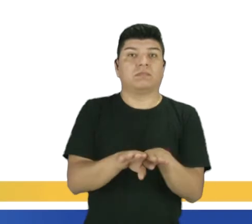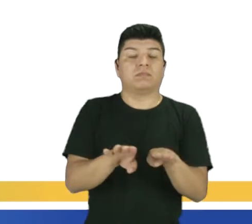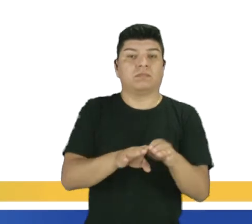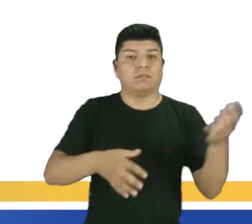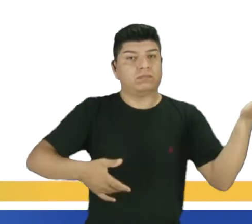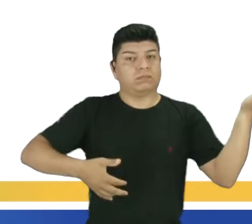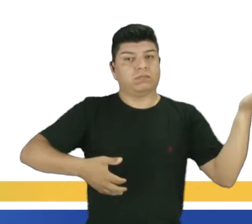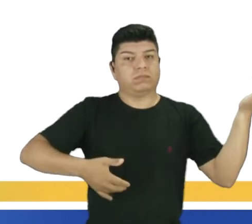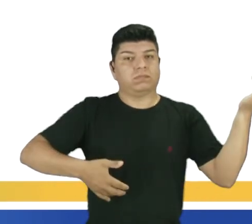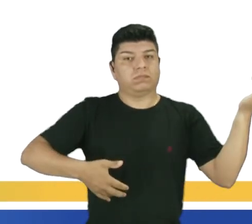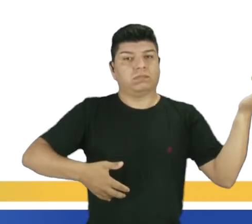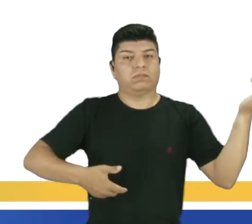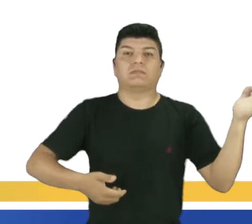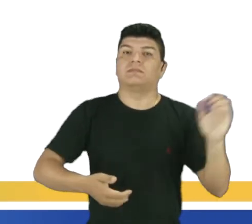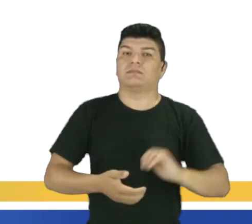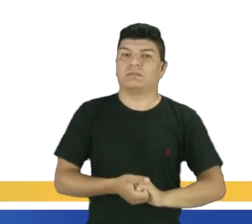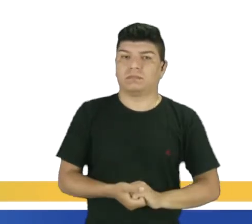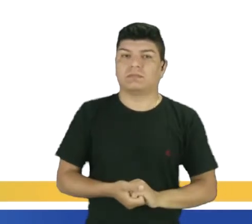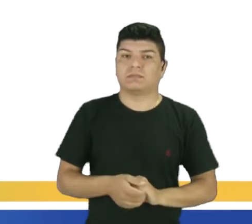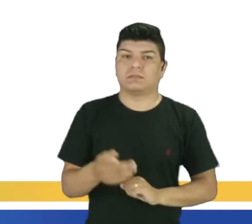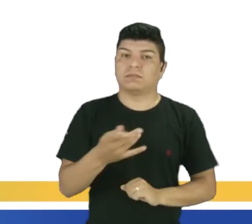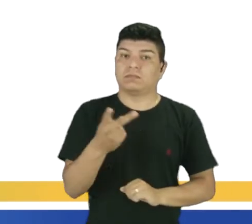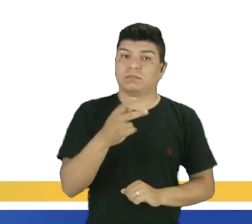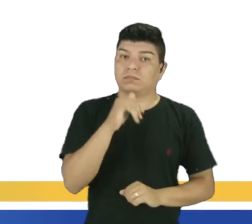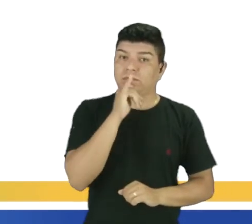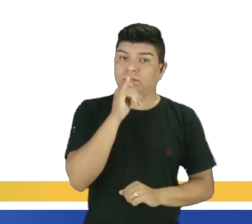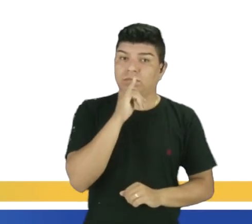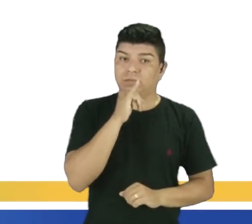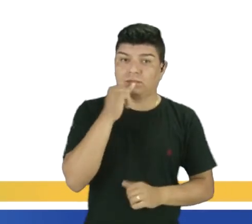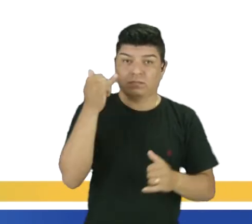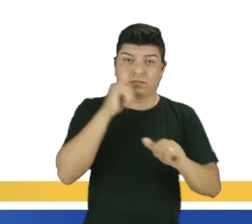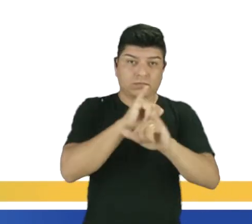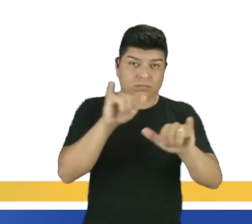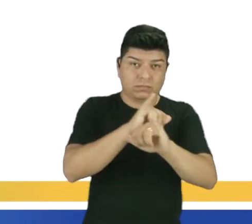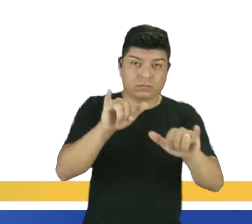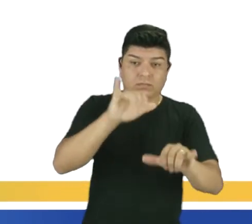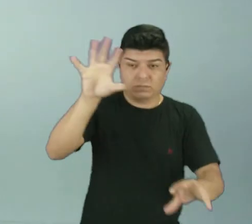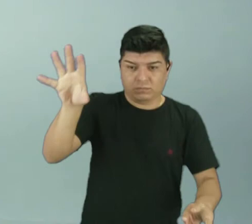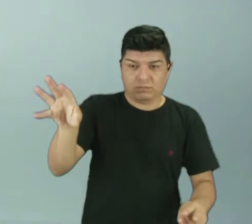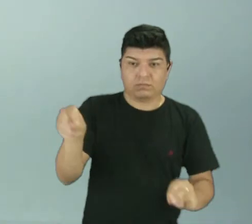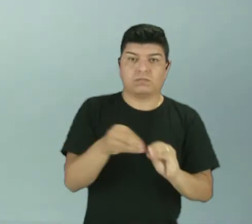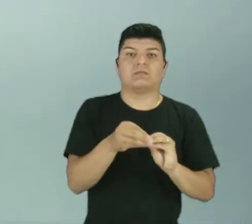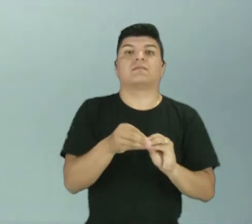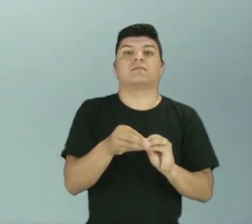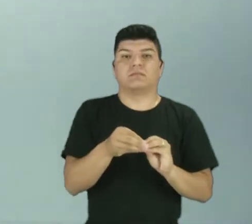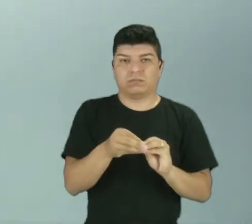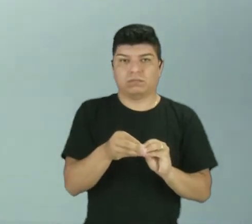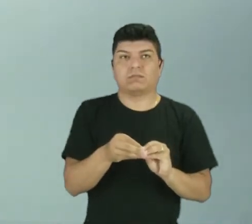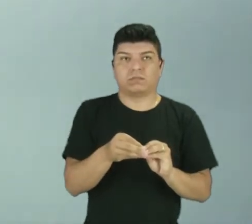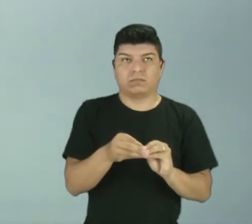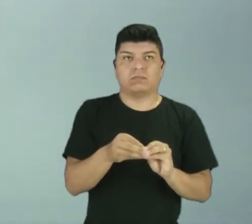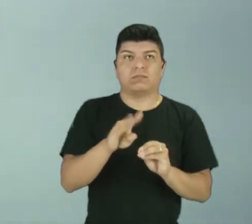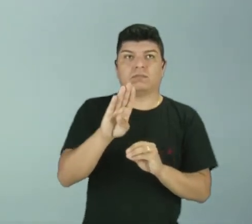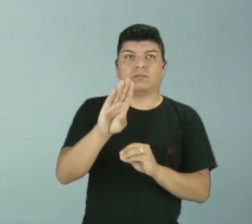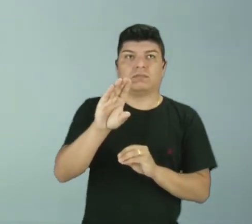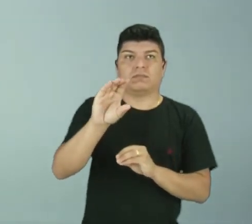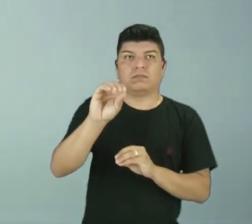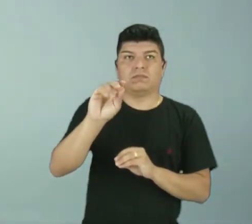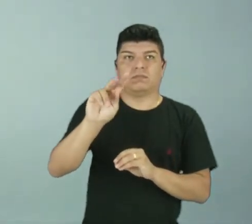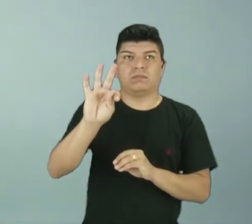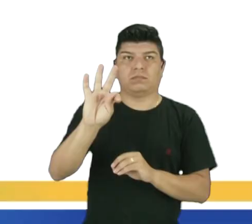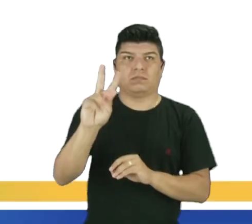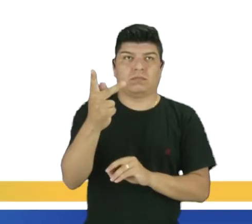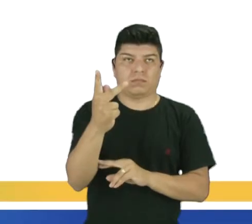também violão. Então, nos dois exemplos, as informações estão se completando. Então, o both e o and